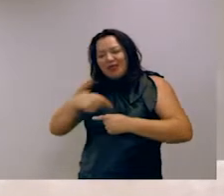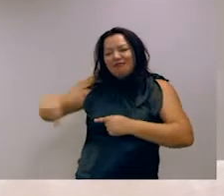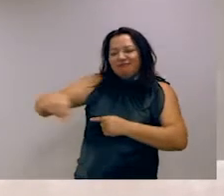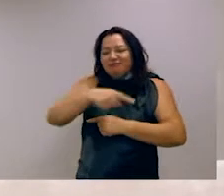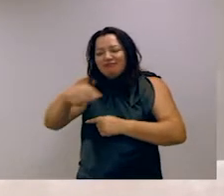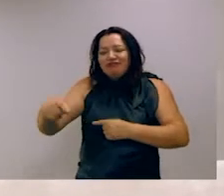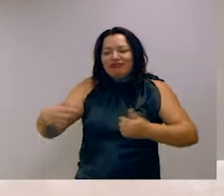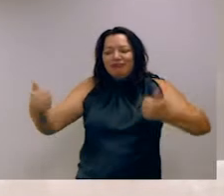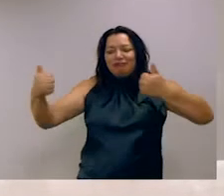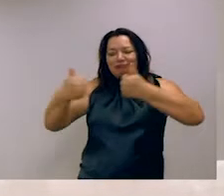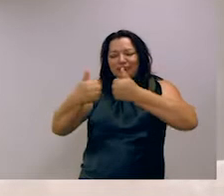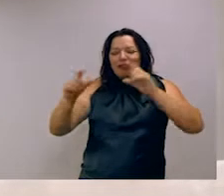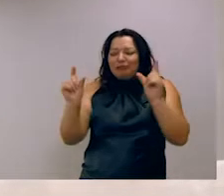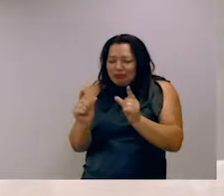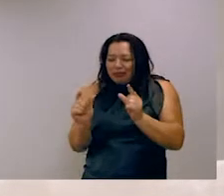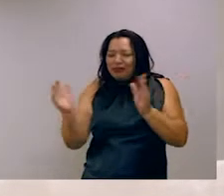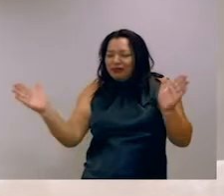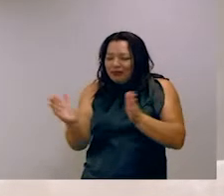e o hotel vermelho.